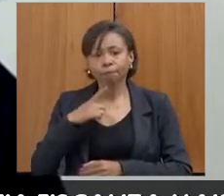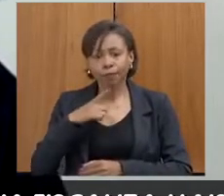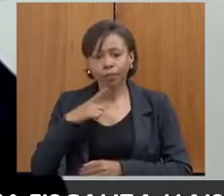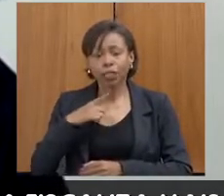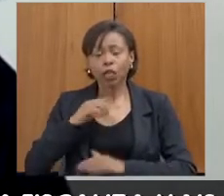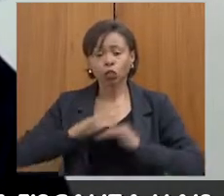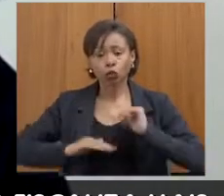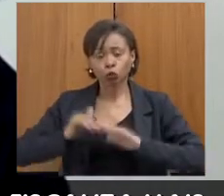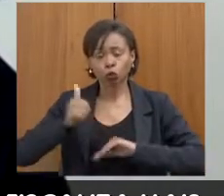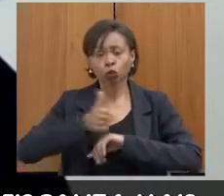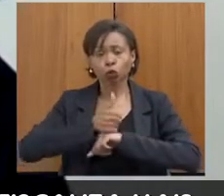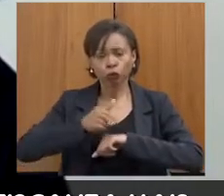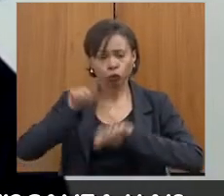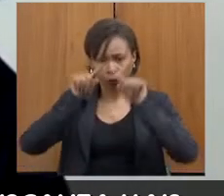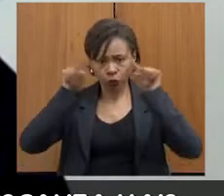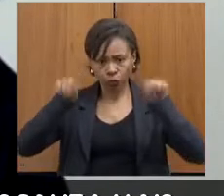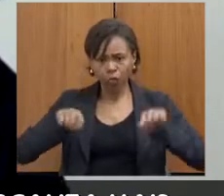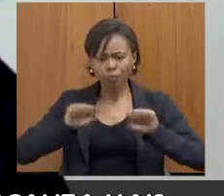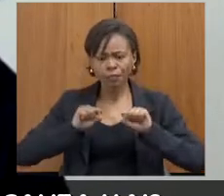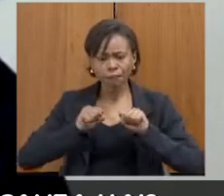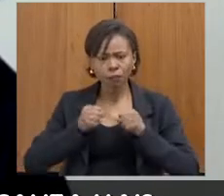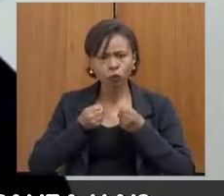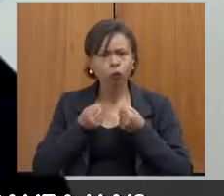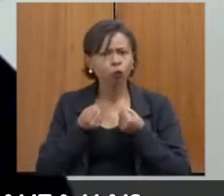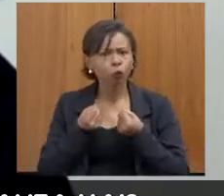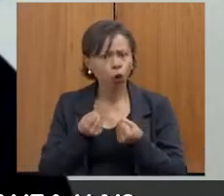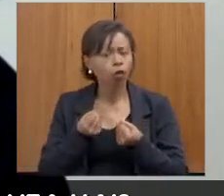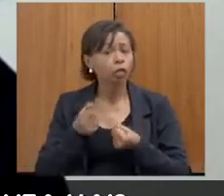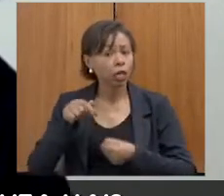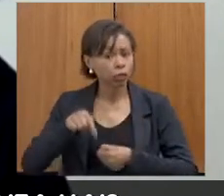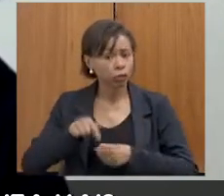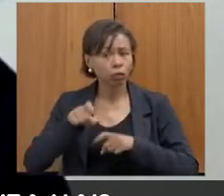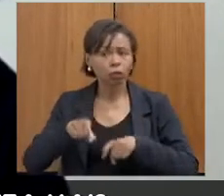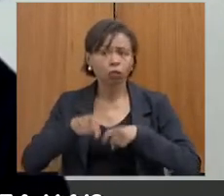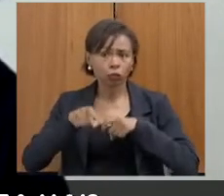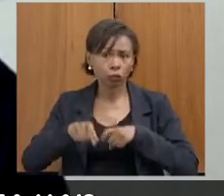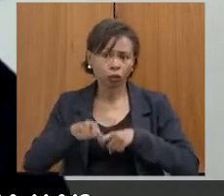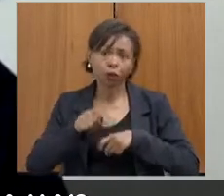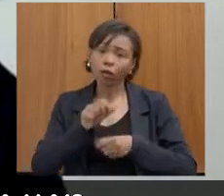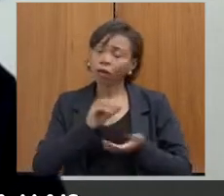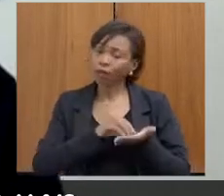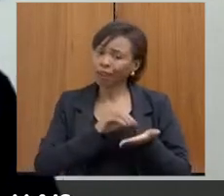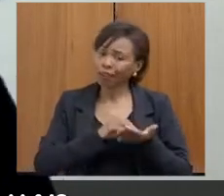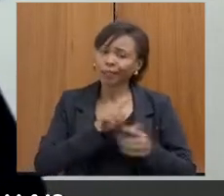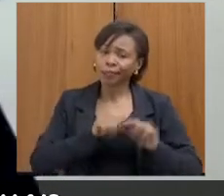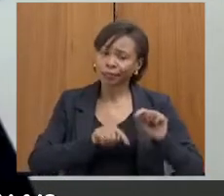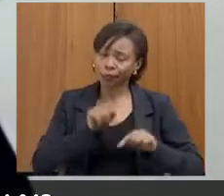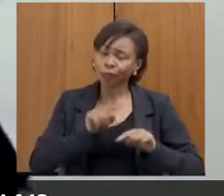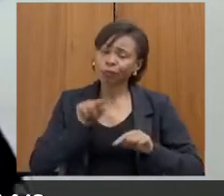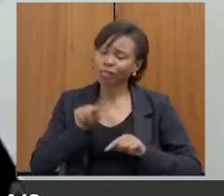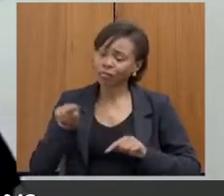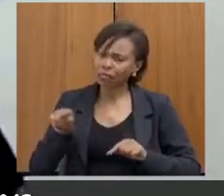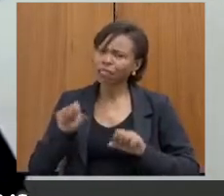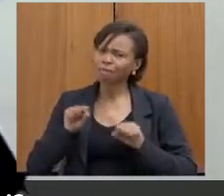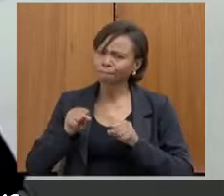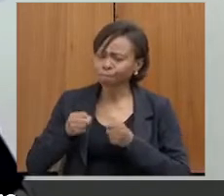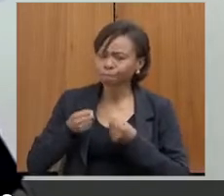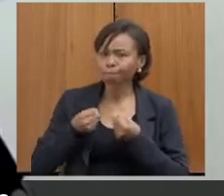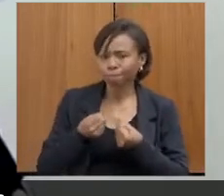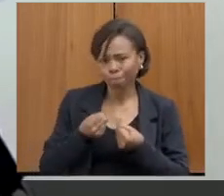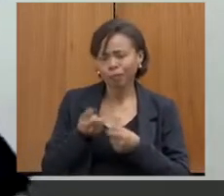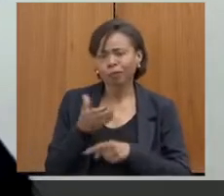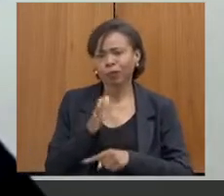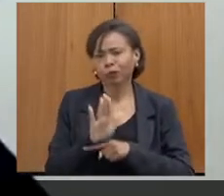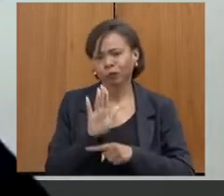dos servidores do interior que mesmo com a falta de recurso tem dado melhor para conseguir fazer esse atendimento humano.